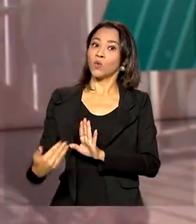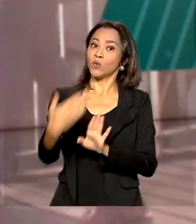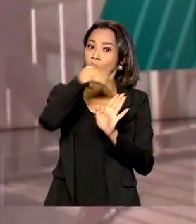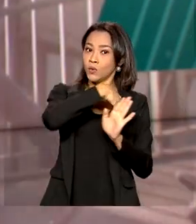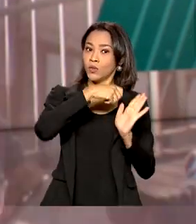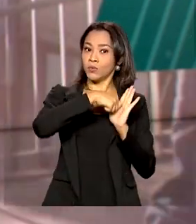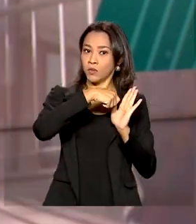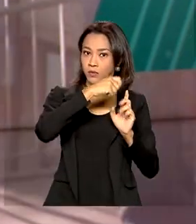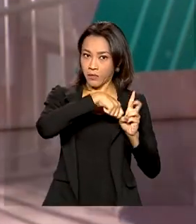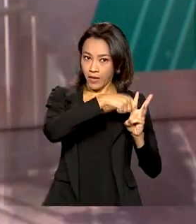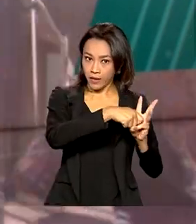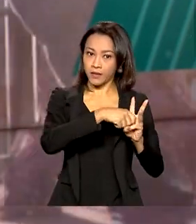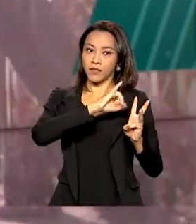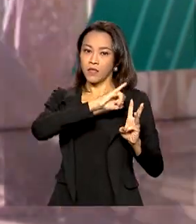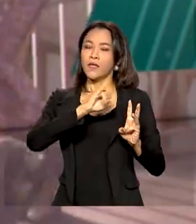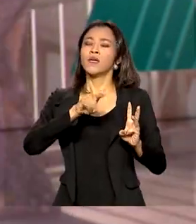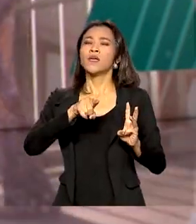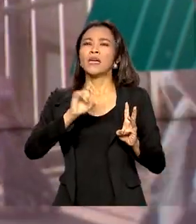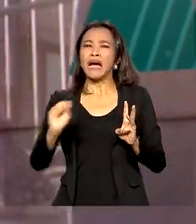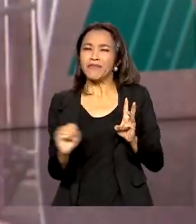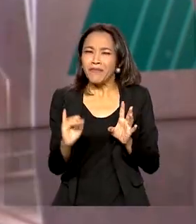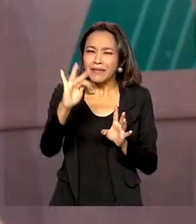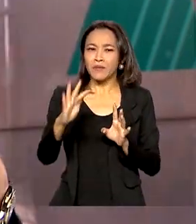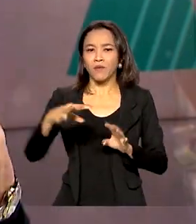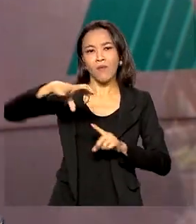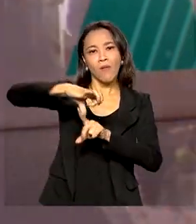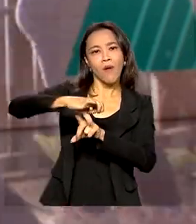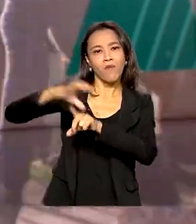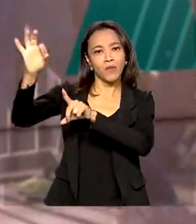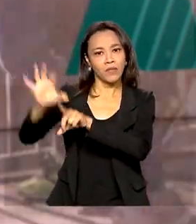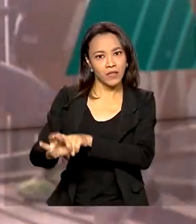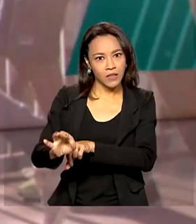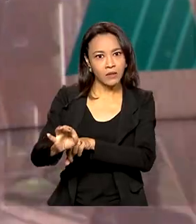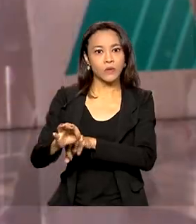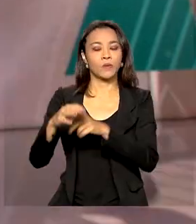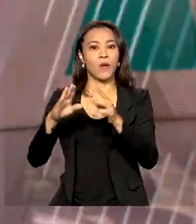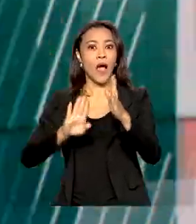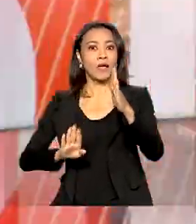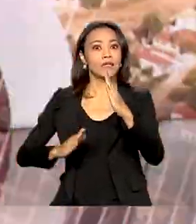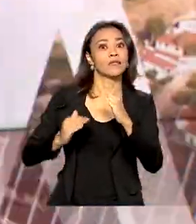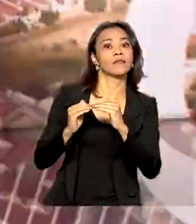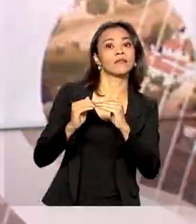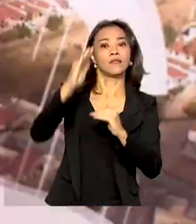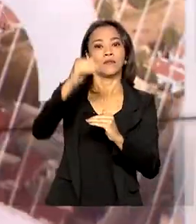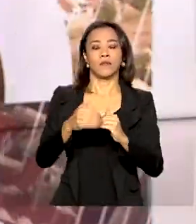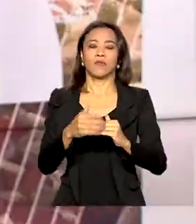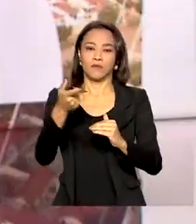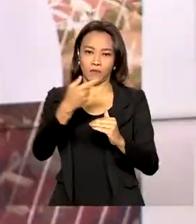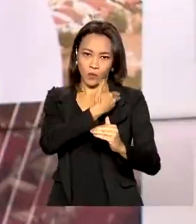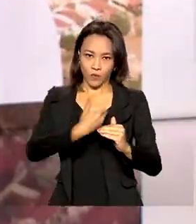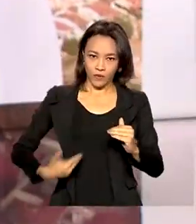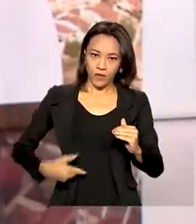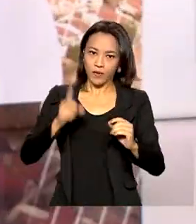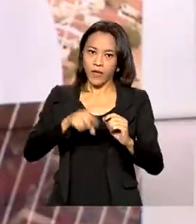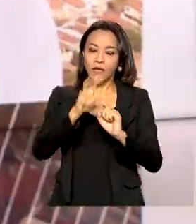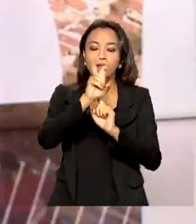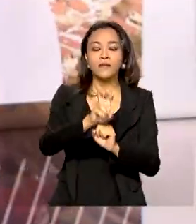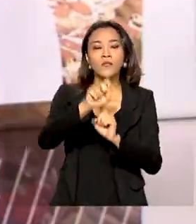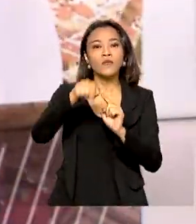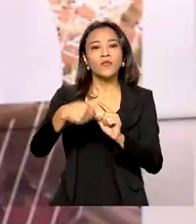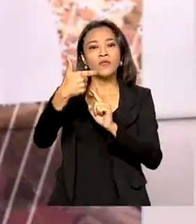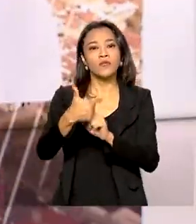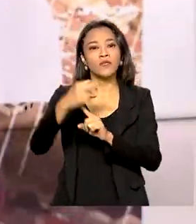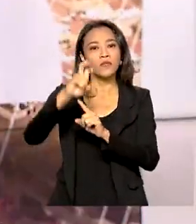a inflação chegou a quase 9% ao ano, acima do teto da meta do governo, que é de 5,25%